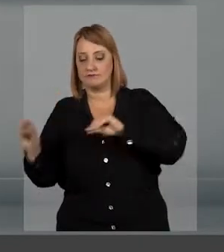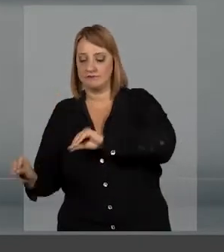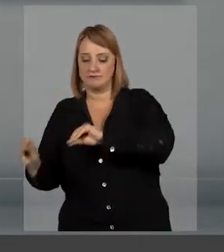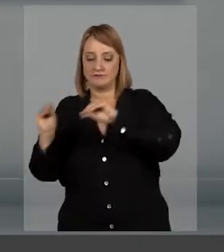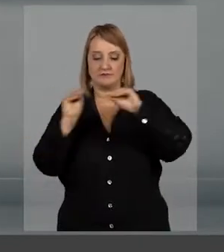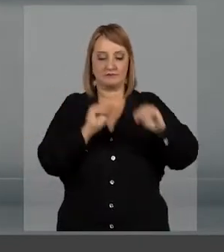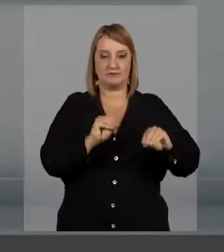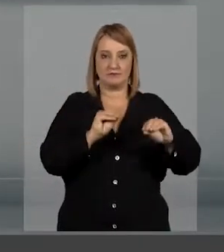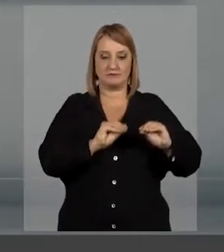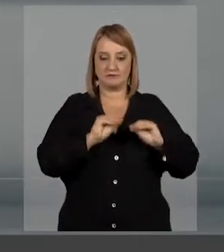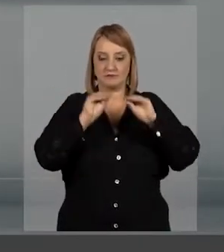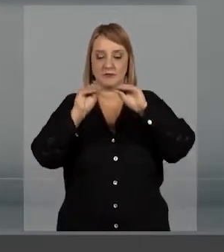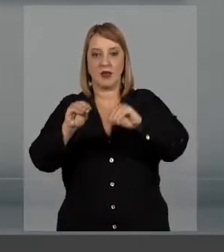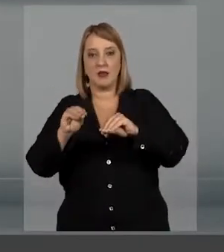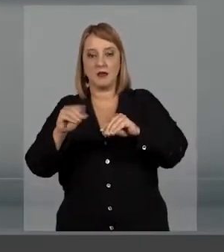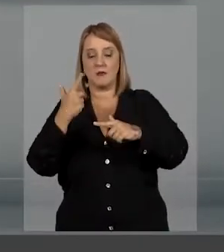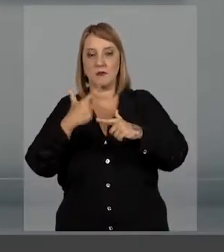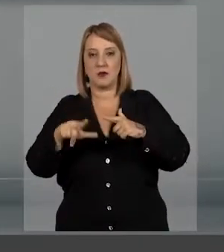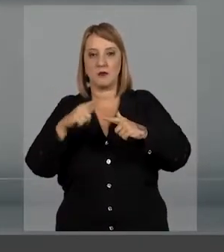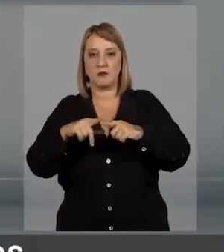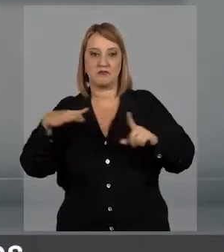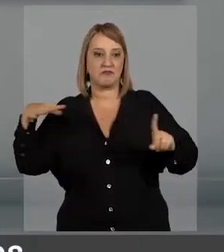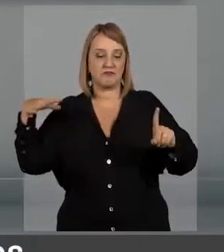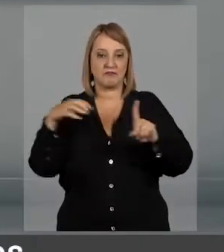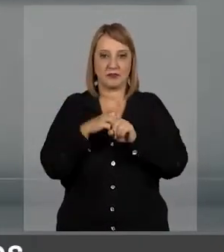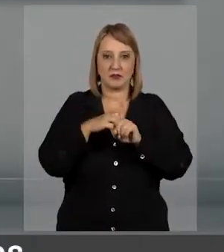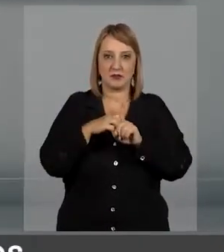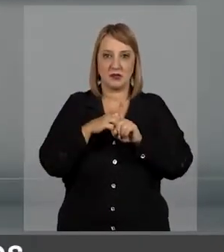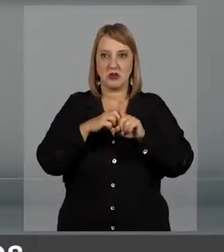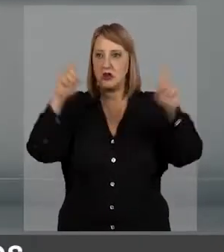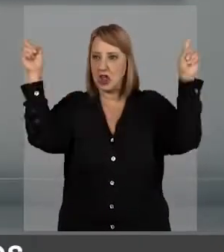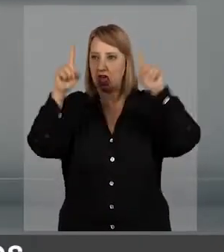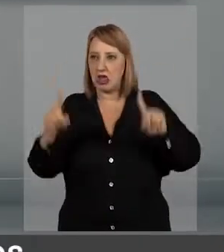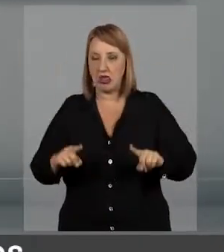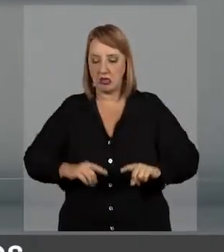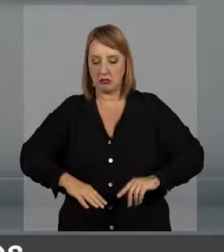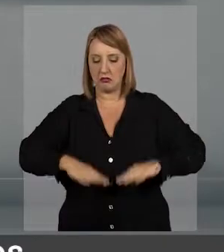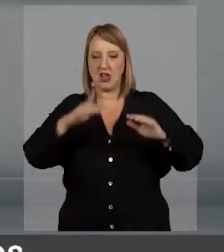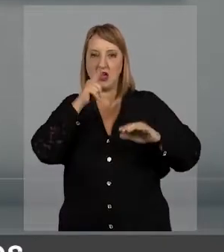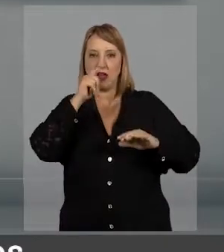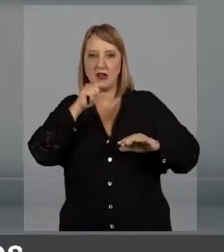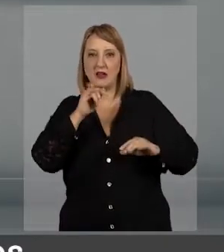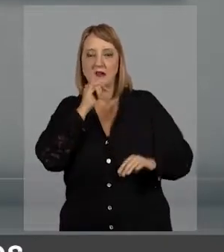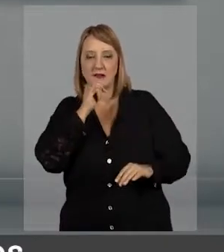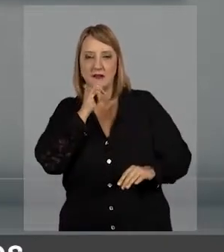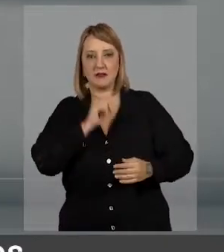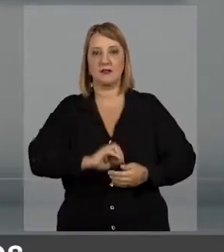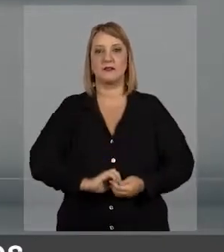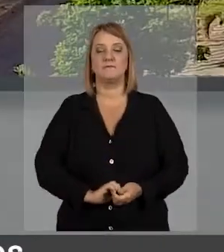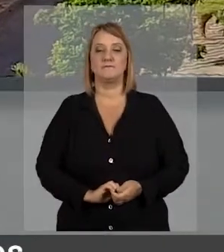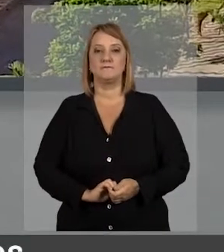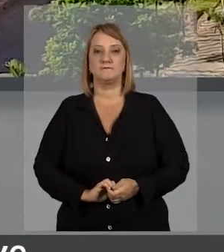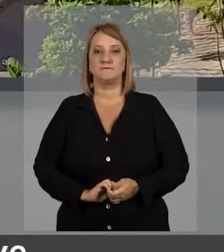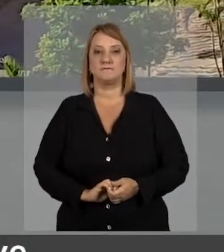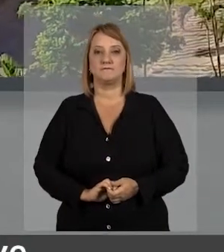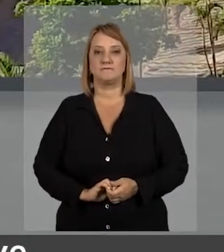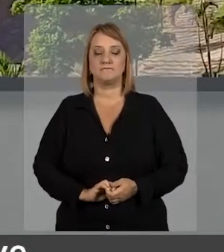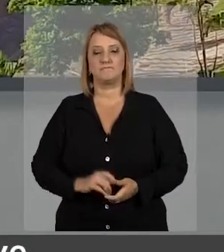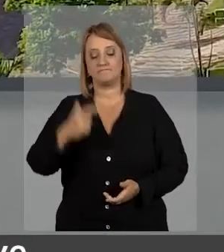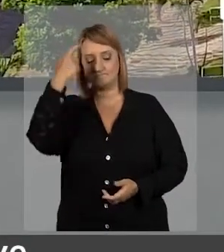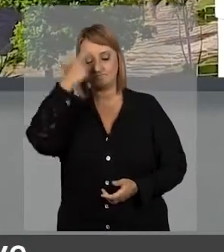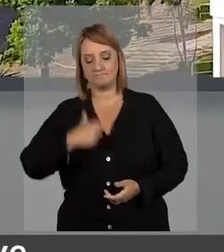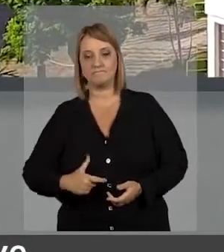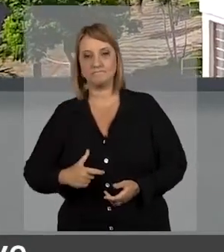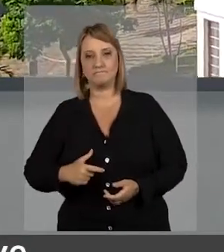fluxos migratórios, catástrofes, acidentes e fenômenos da natureza, para dar alguns exemplos. Assim,